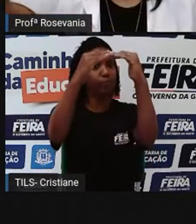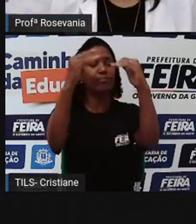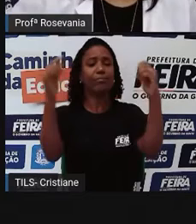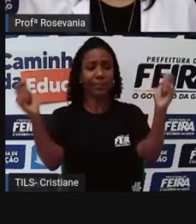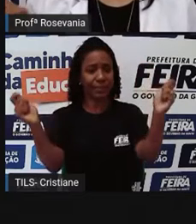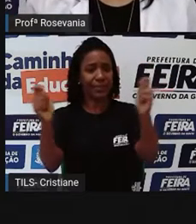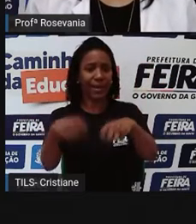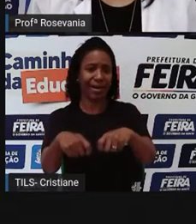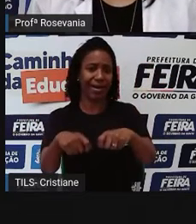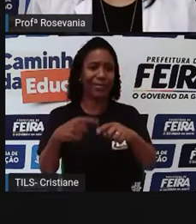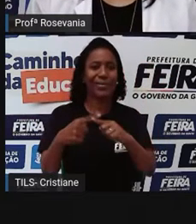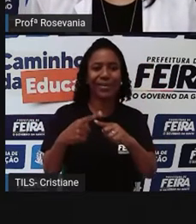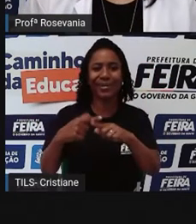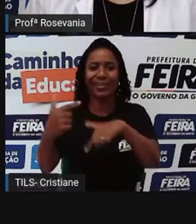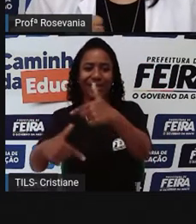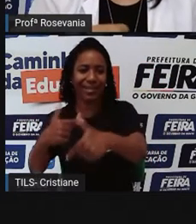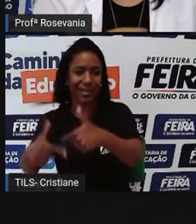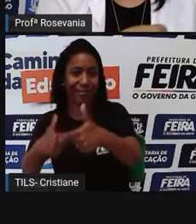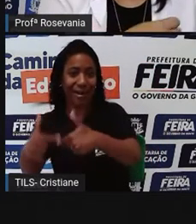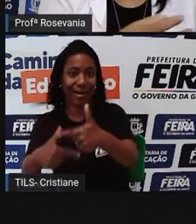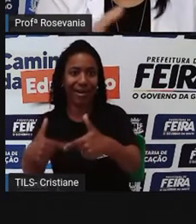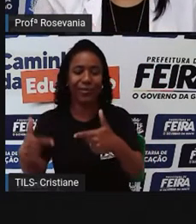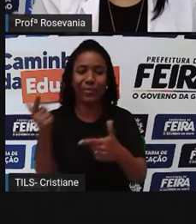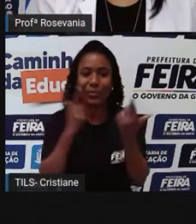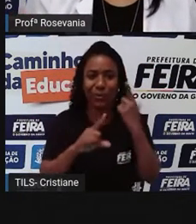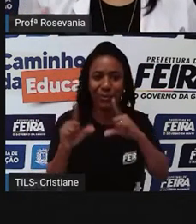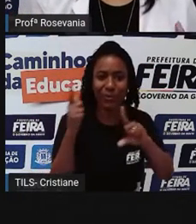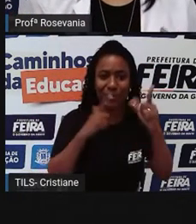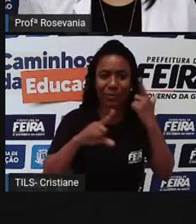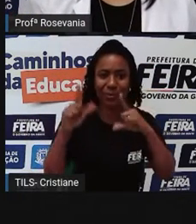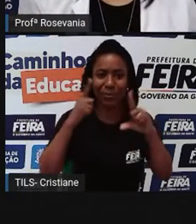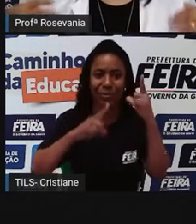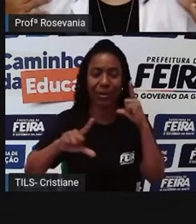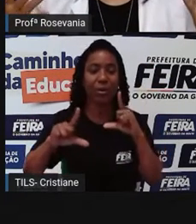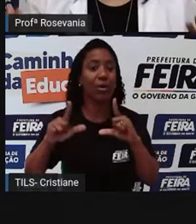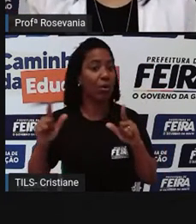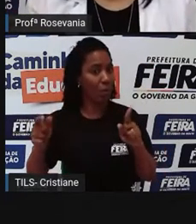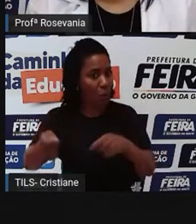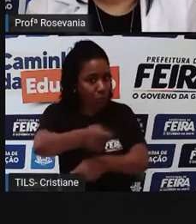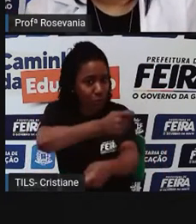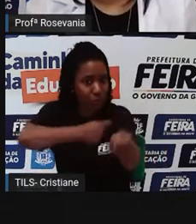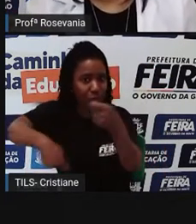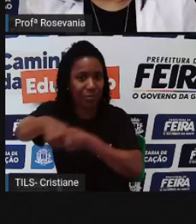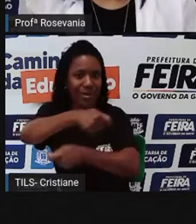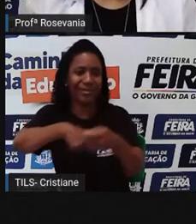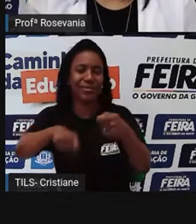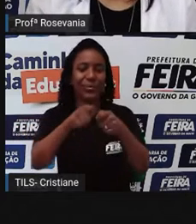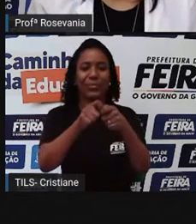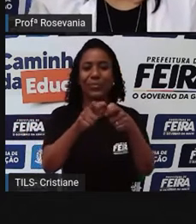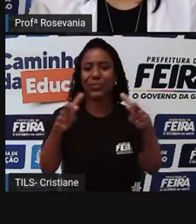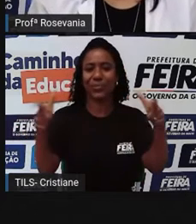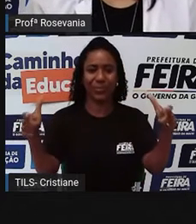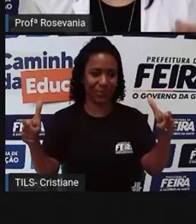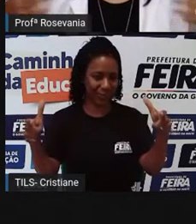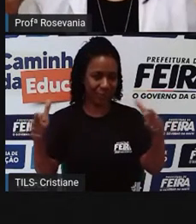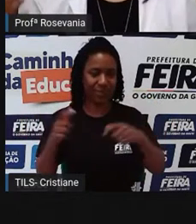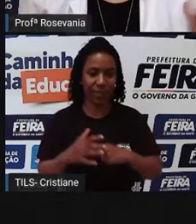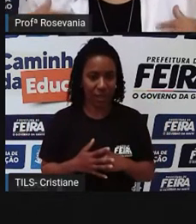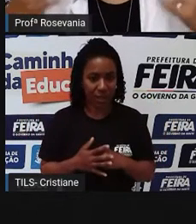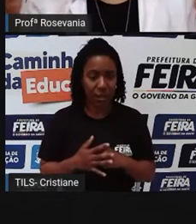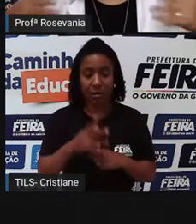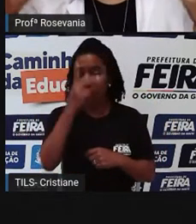serviços ali em volta. Ela abre também uma série de comércio. Porque muitas pessoas que vão trabalhar nessa indústria,